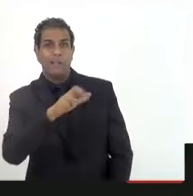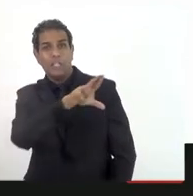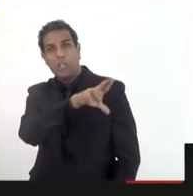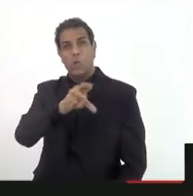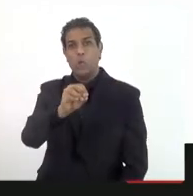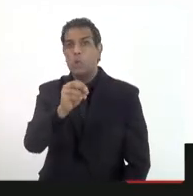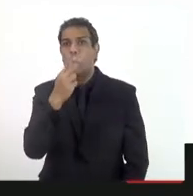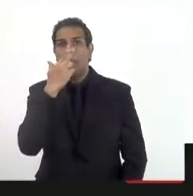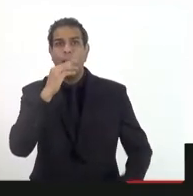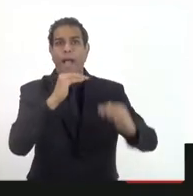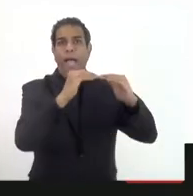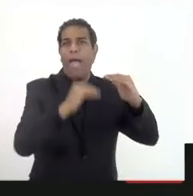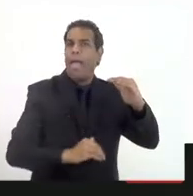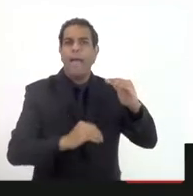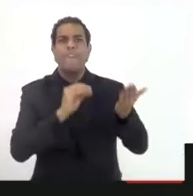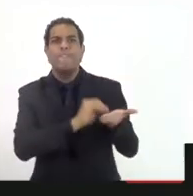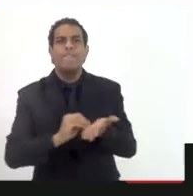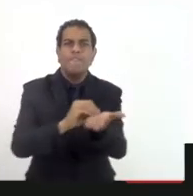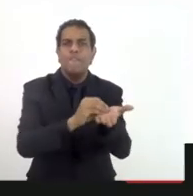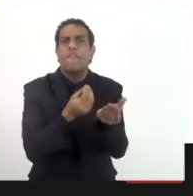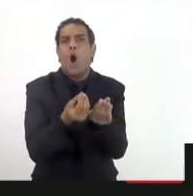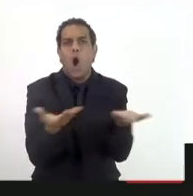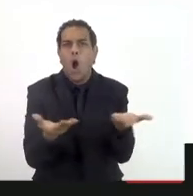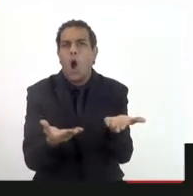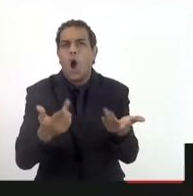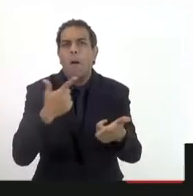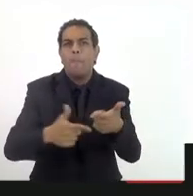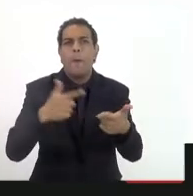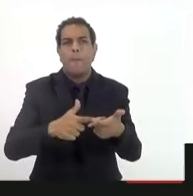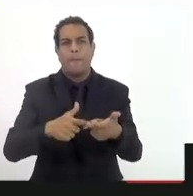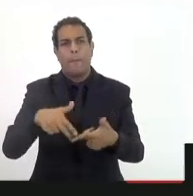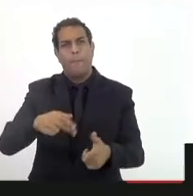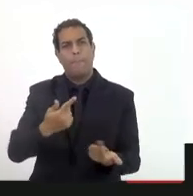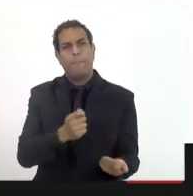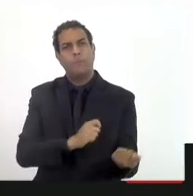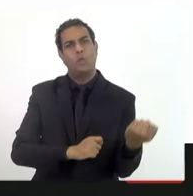ponto fora da curva, com a situação pior do que a do Nordeste.